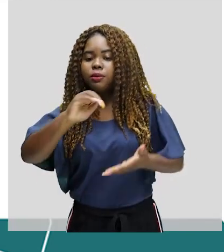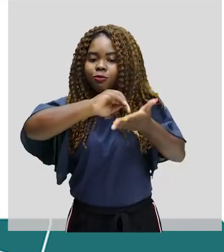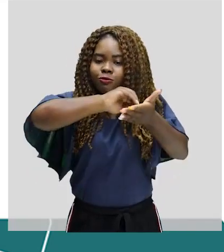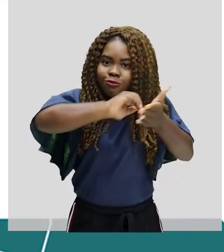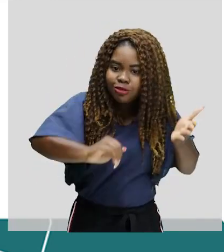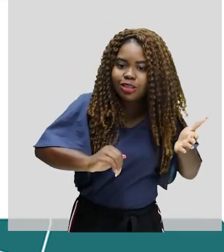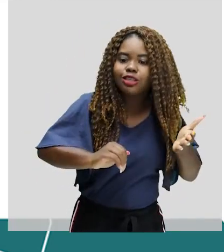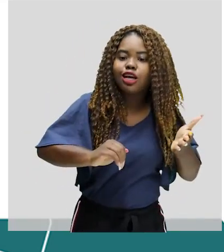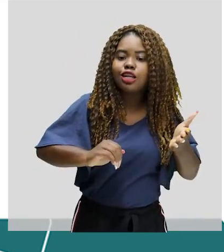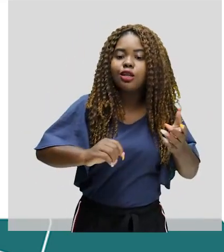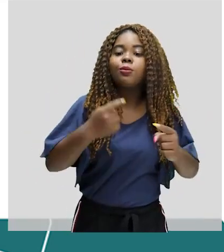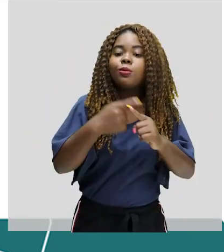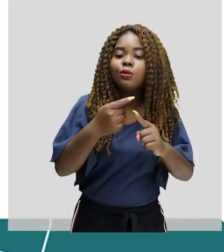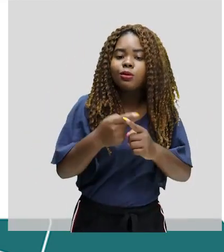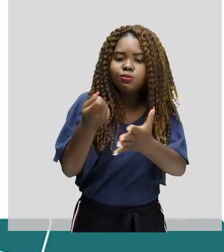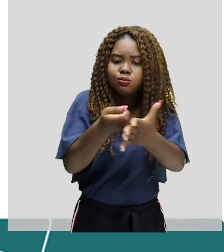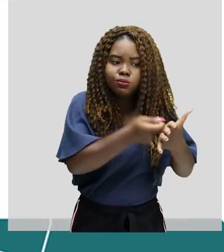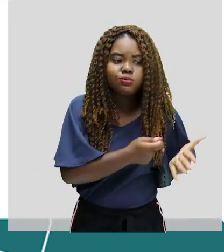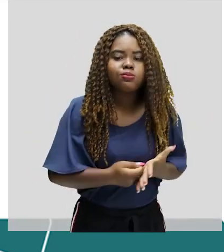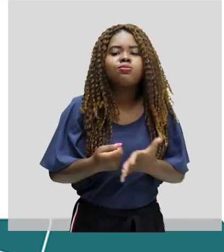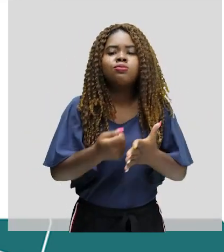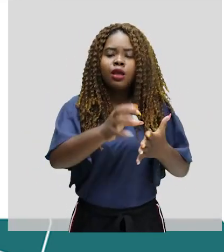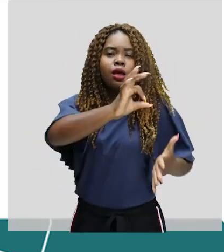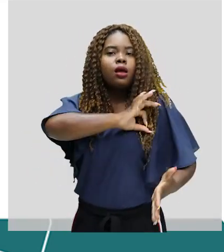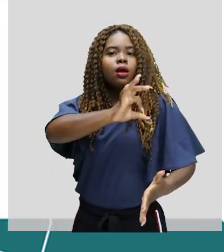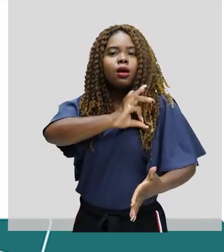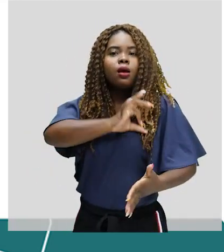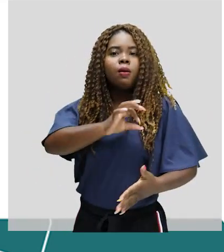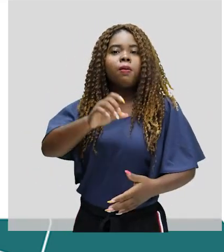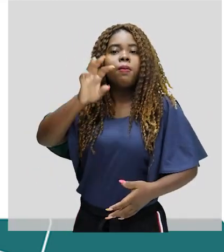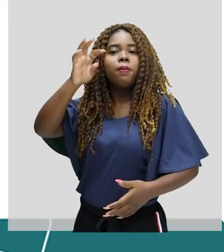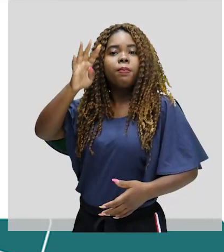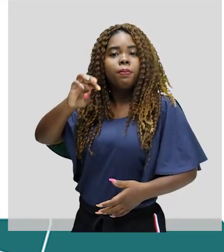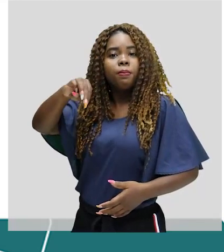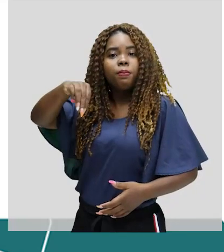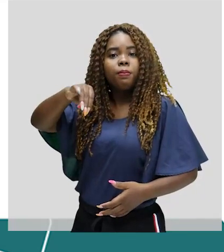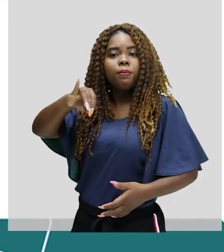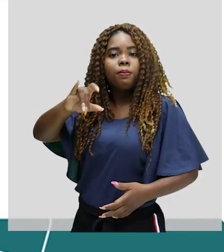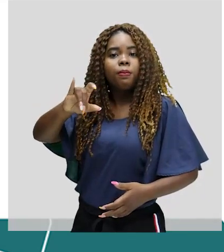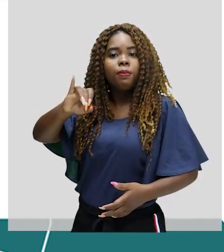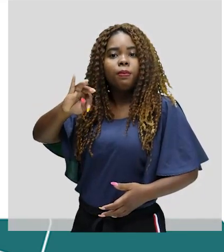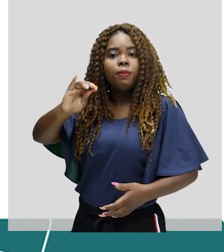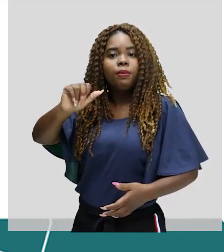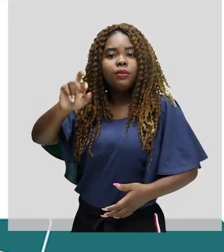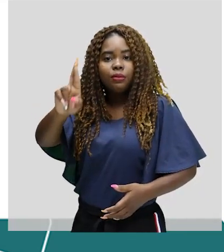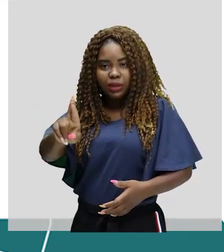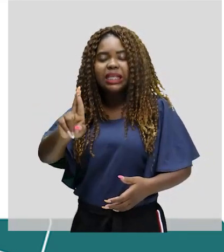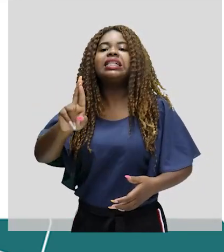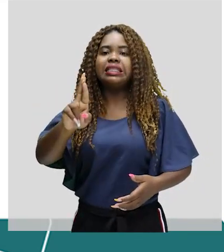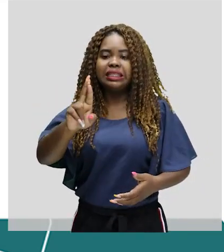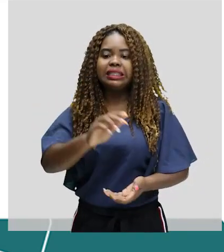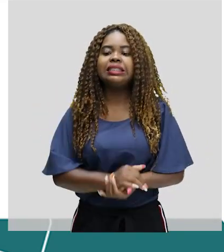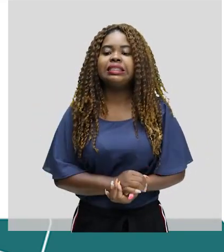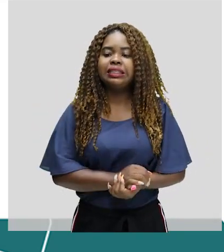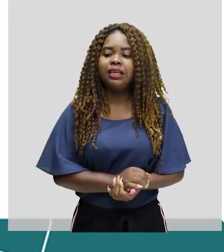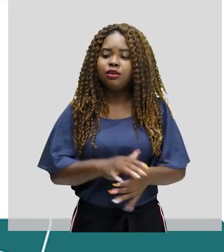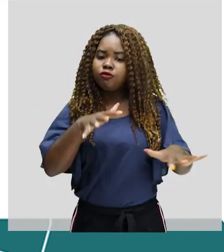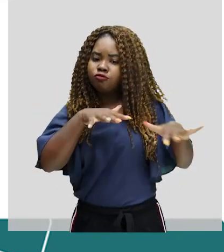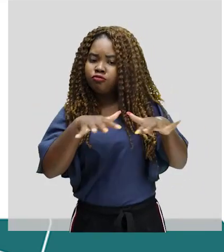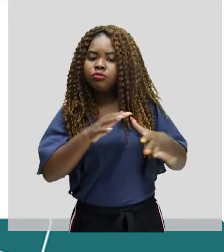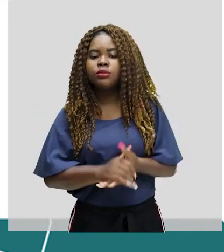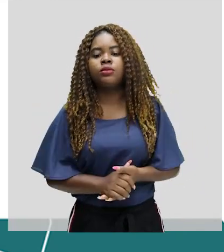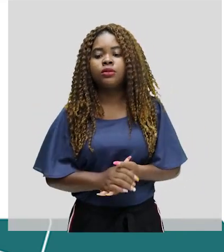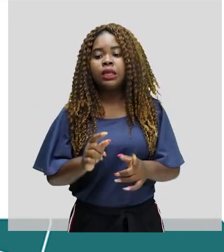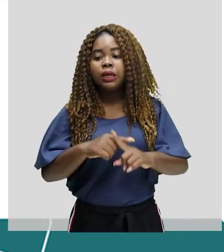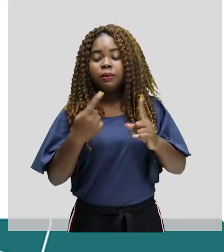militar e só voltou a ser publicado novamente em 1975. Foi também na década de 60 que surgiu a história em quadrinhos